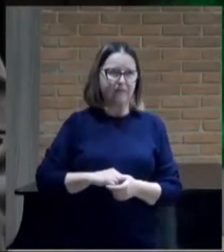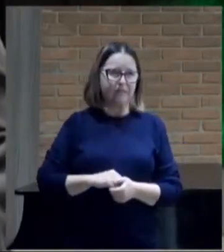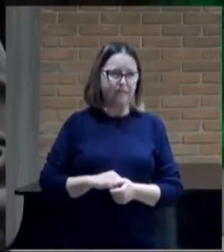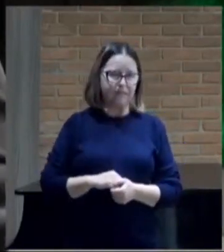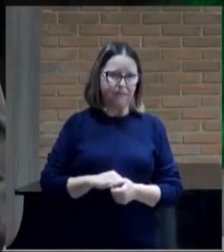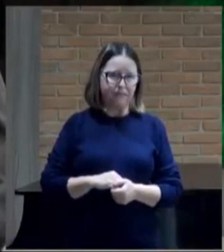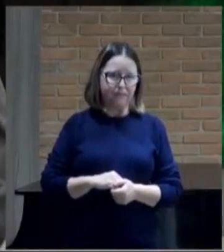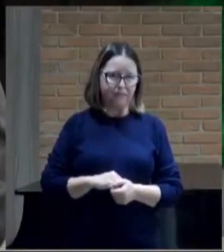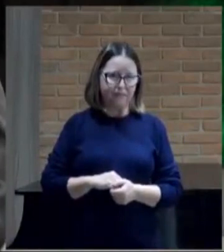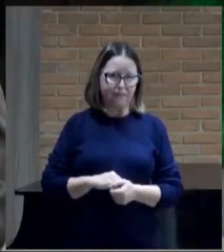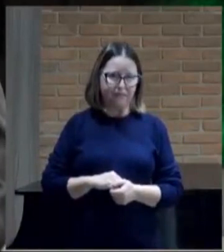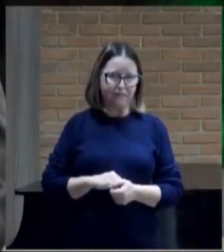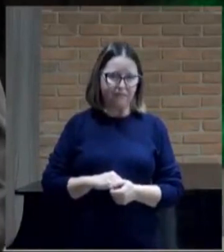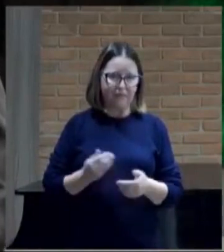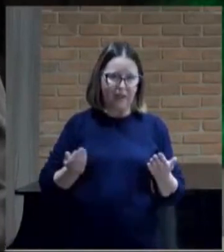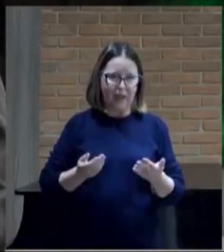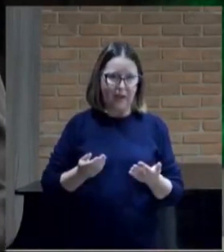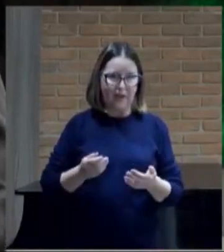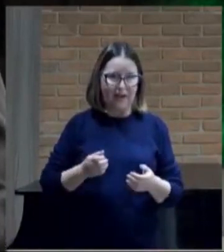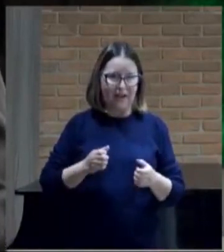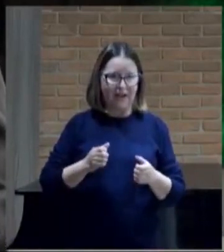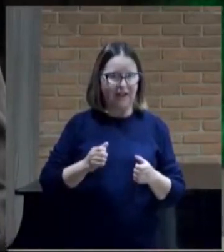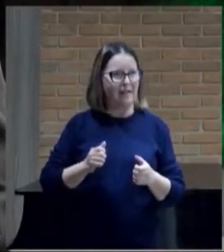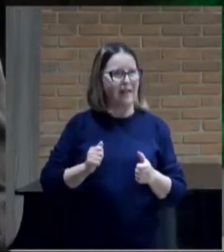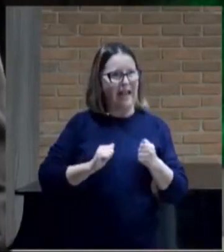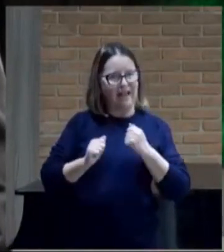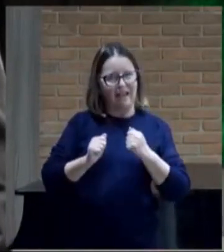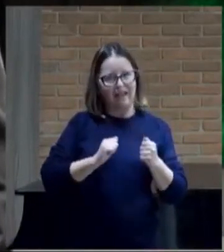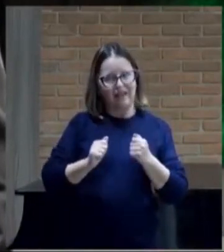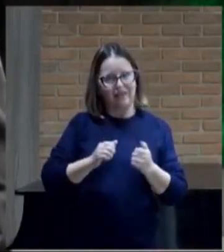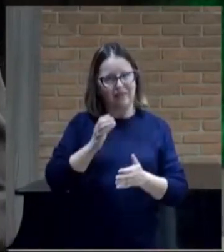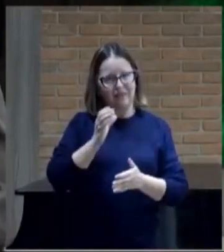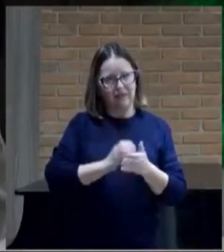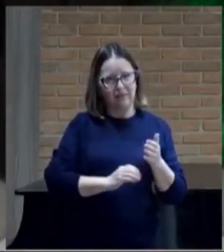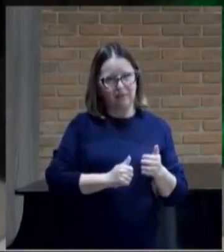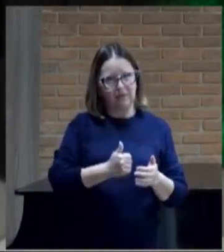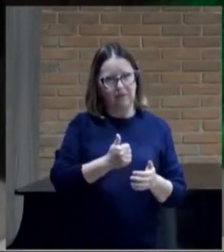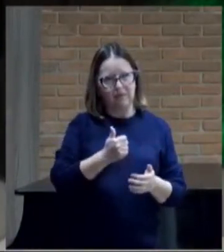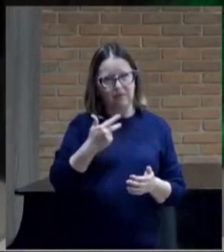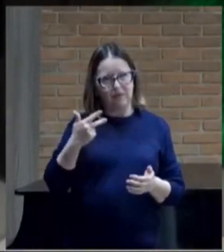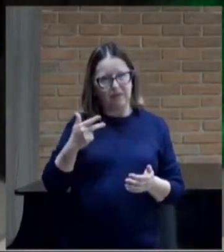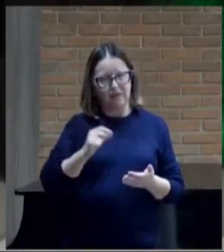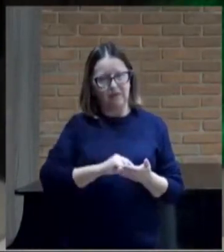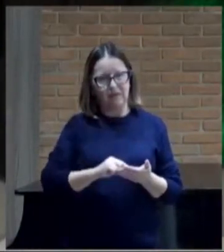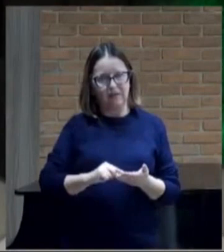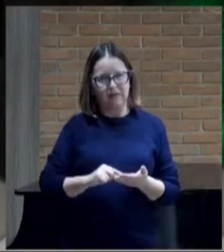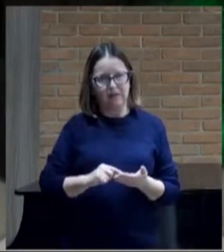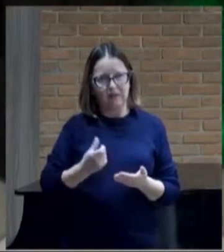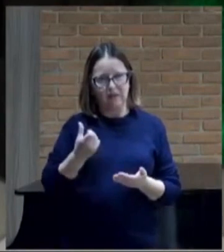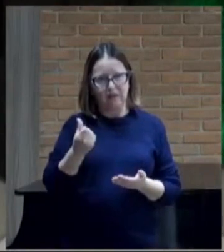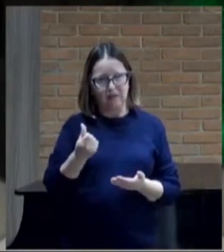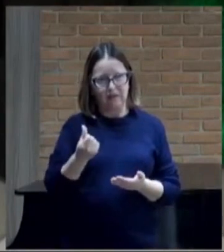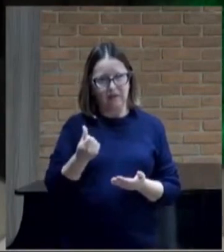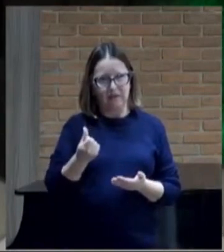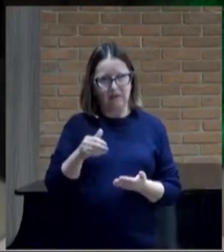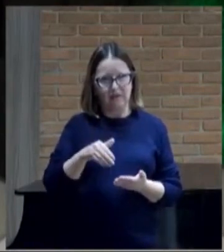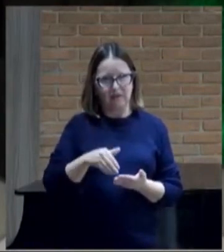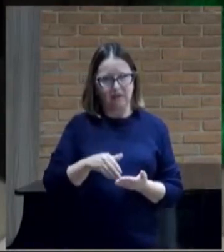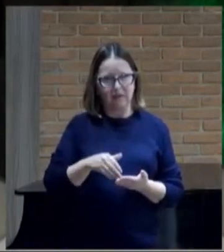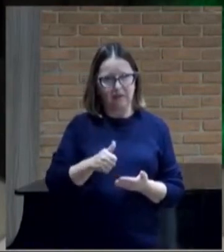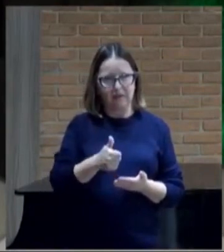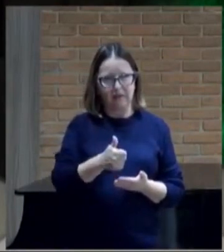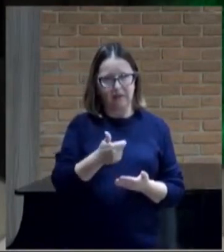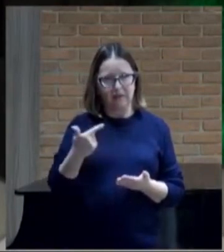Vamos dar uma olhadinha em Atos capítulo 13, versículos 6 a